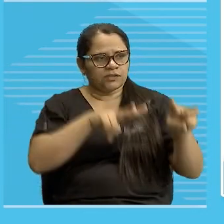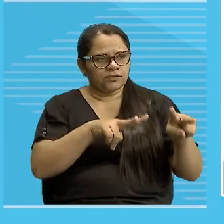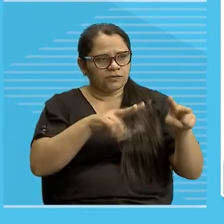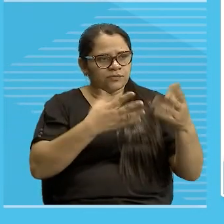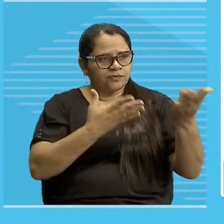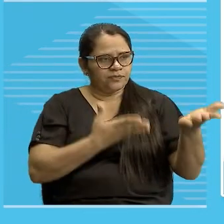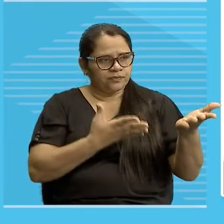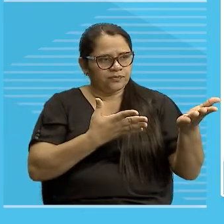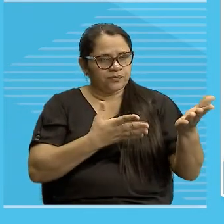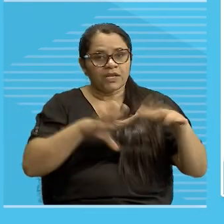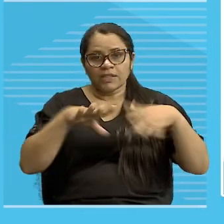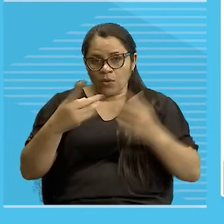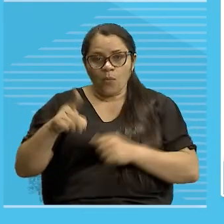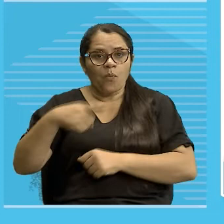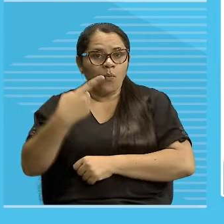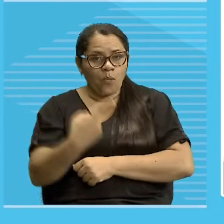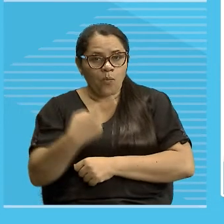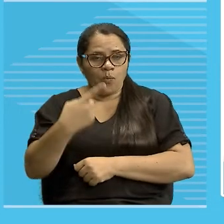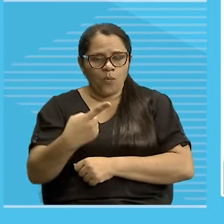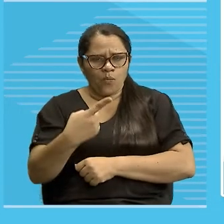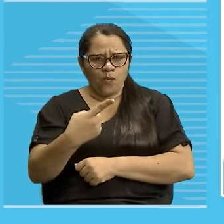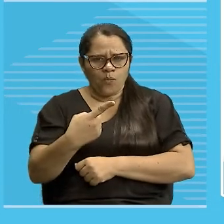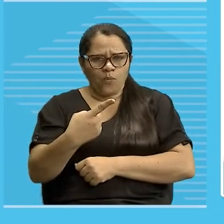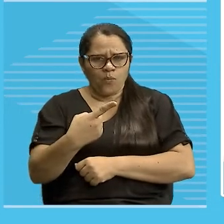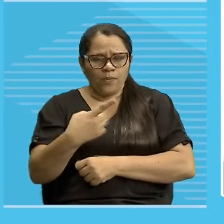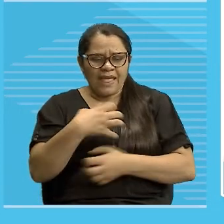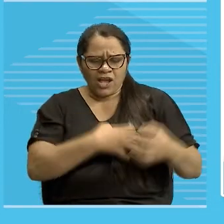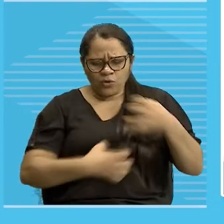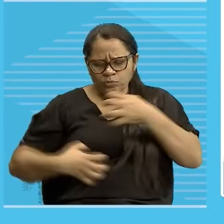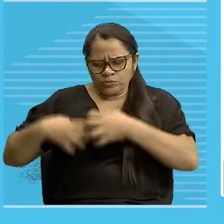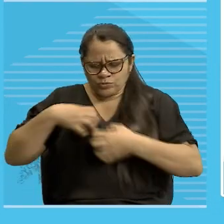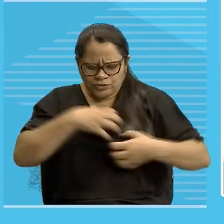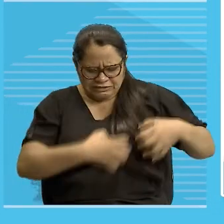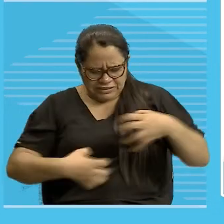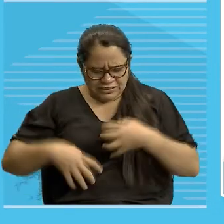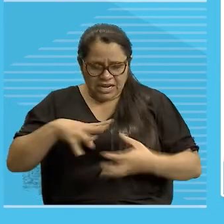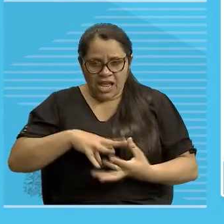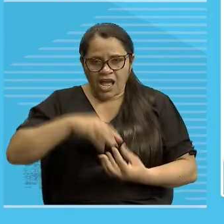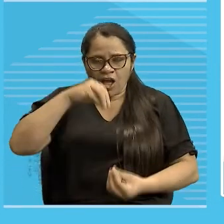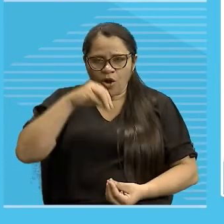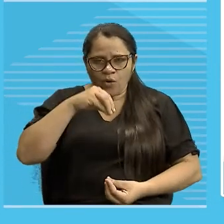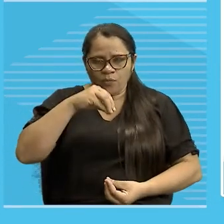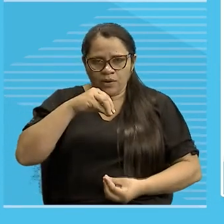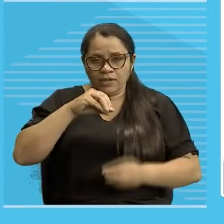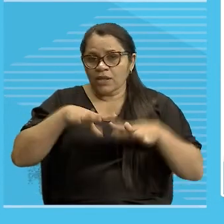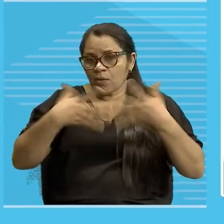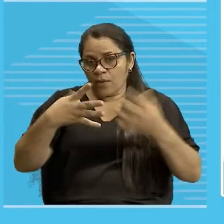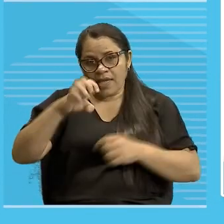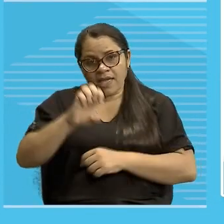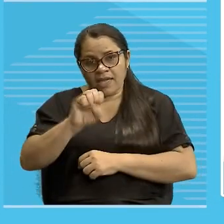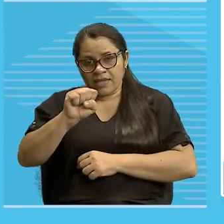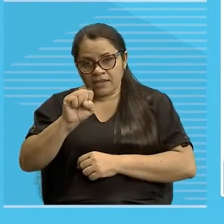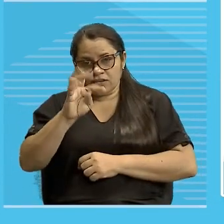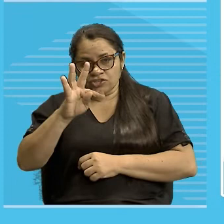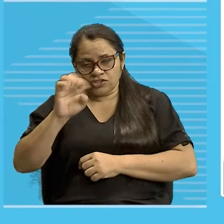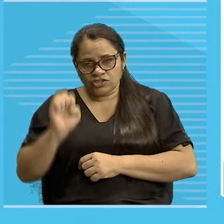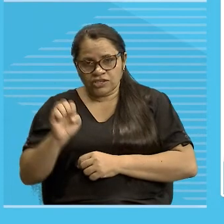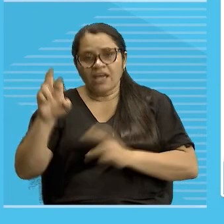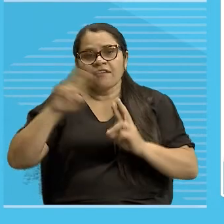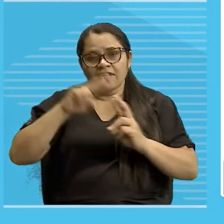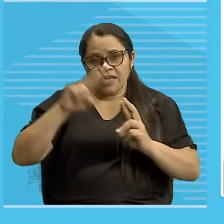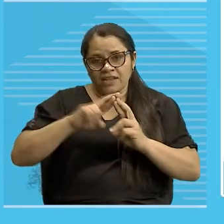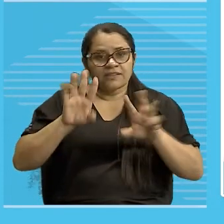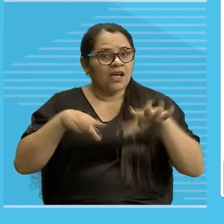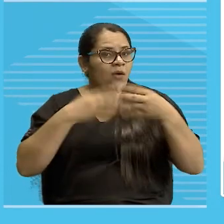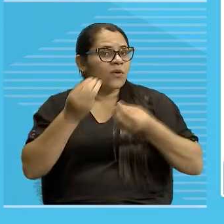envenena a alma, enquanto este envenena a alma, como é que eu vou saber a referência do este, ó, que o registro formal